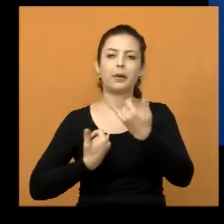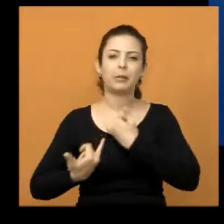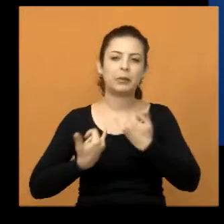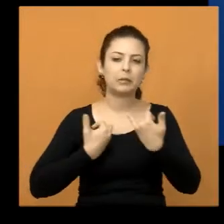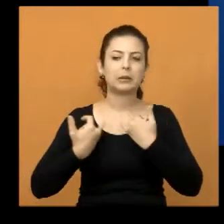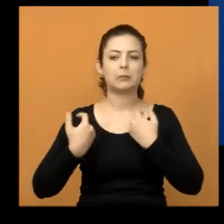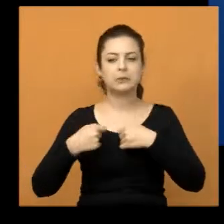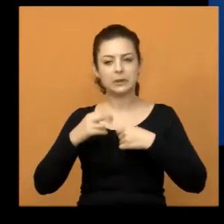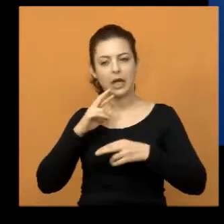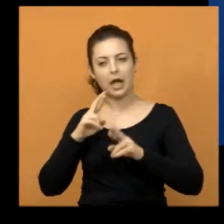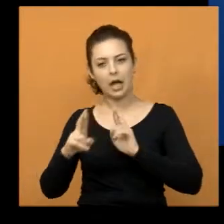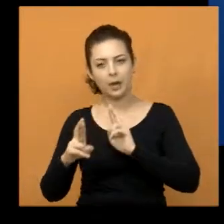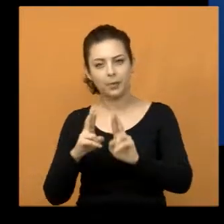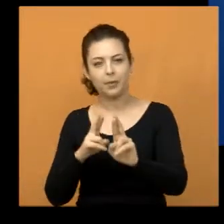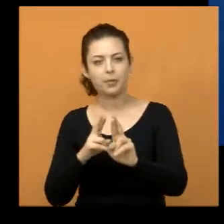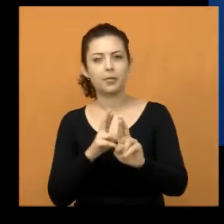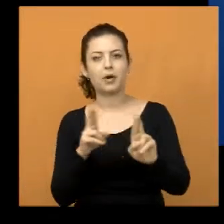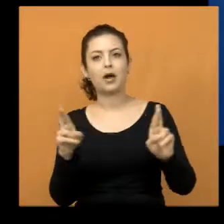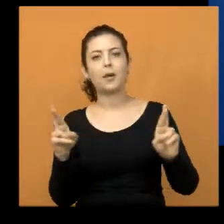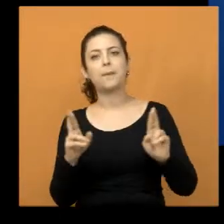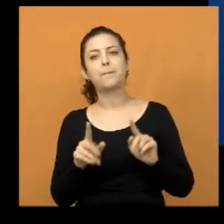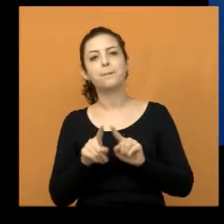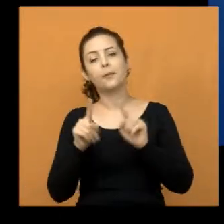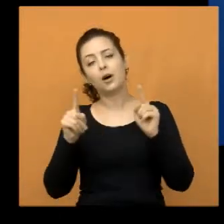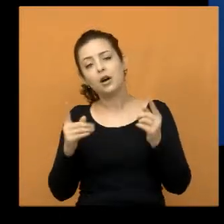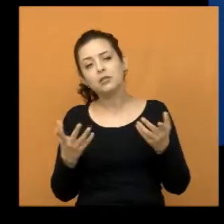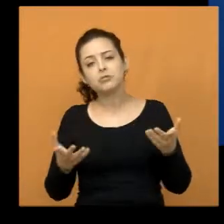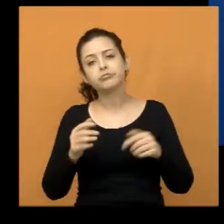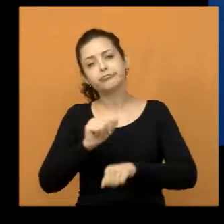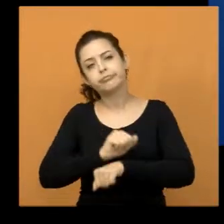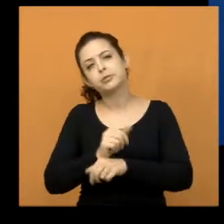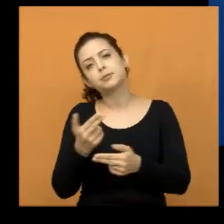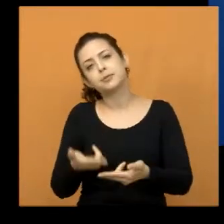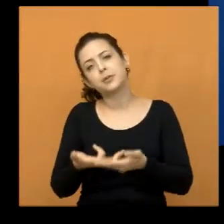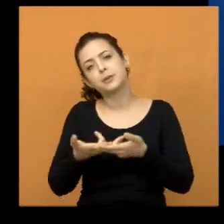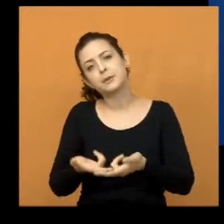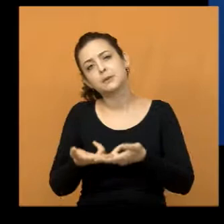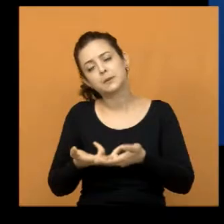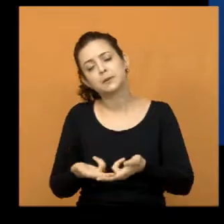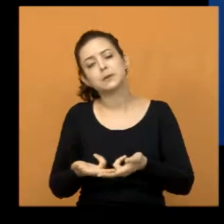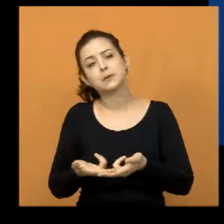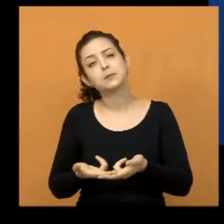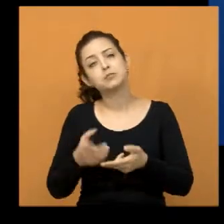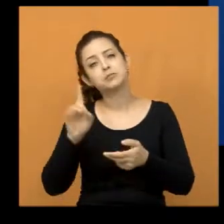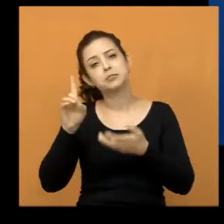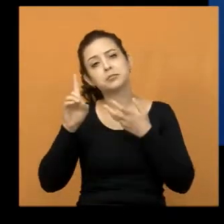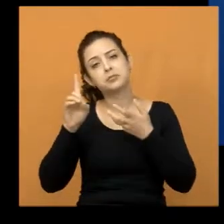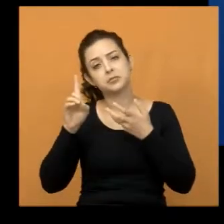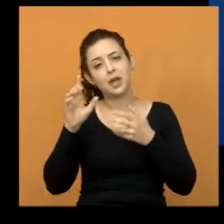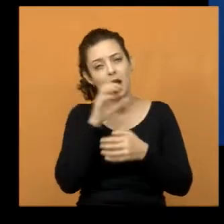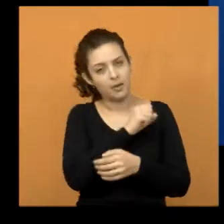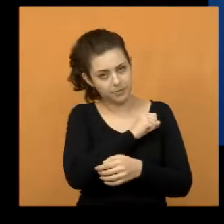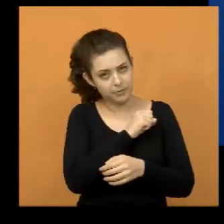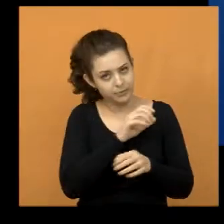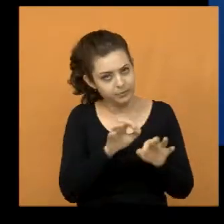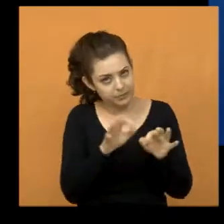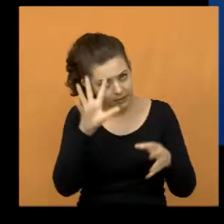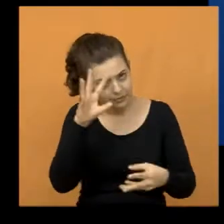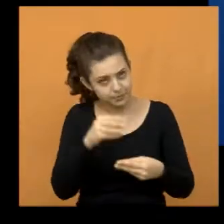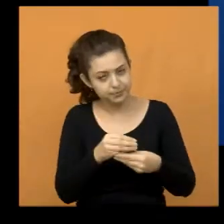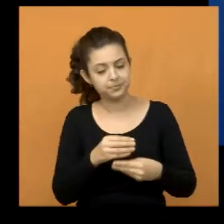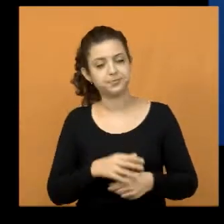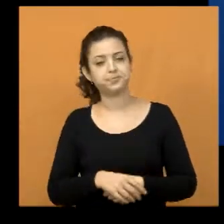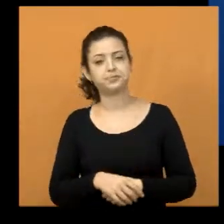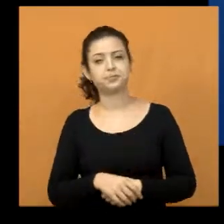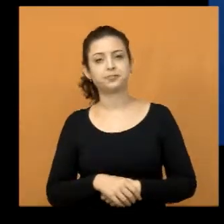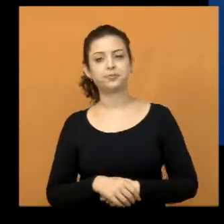que dar resposta para eles, mas é assim, a gente pede mais um pouquinho de paciência, porque, se Deus quiser, logo mais essa situação vai ser